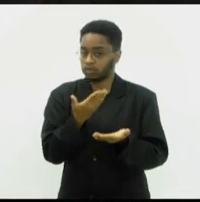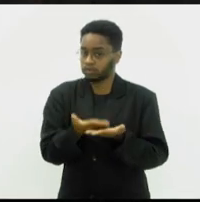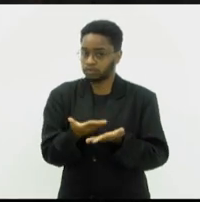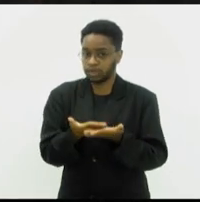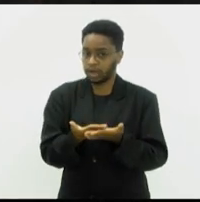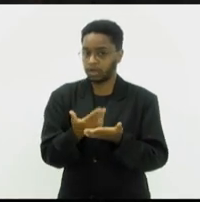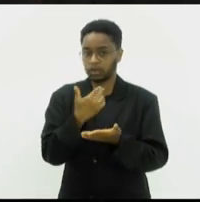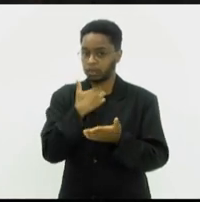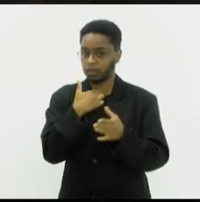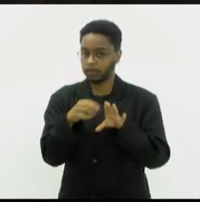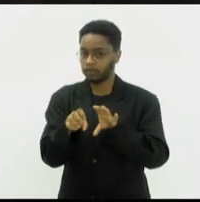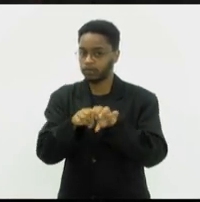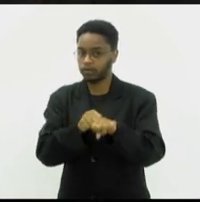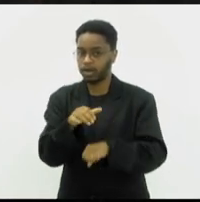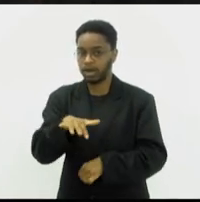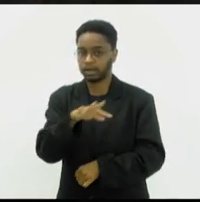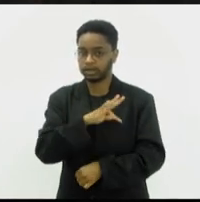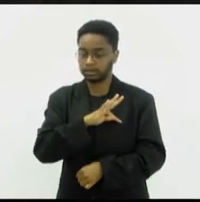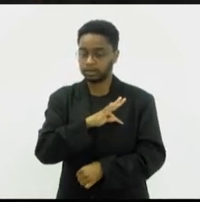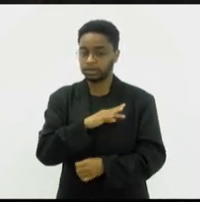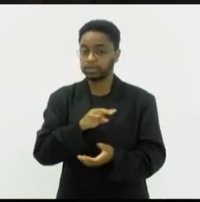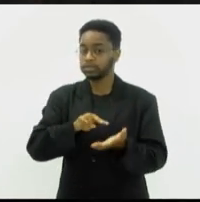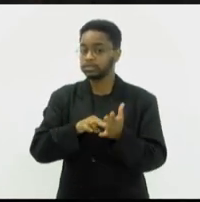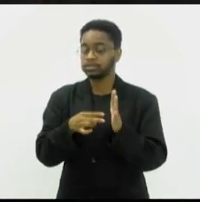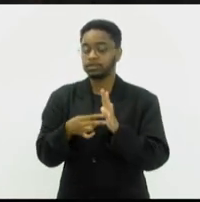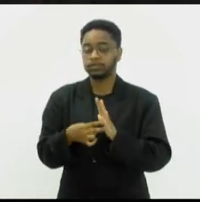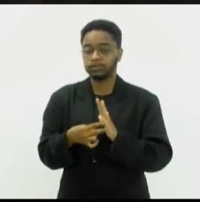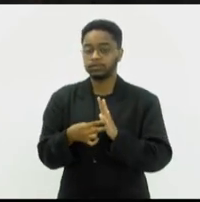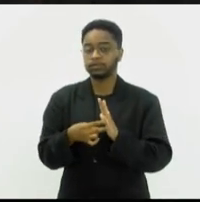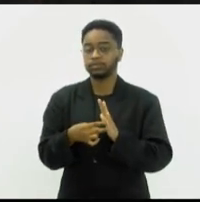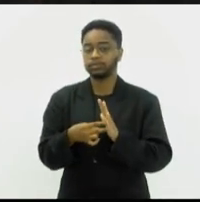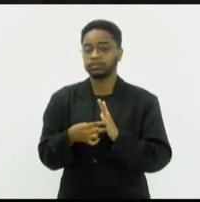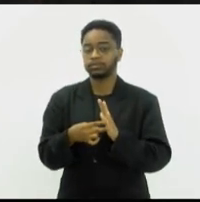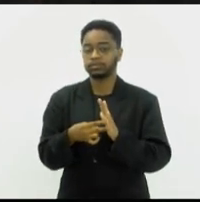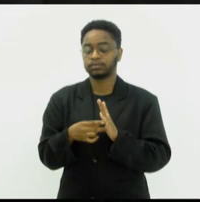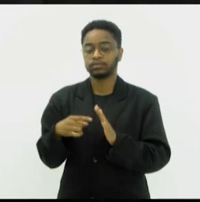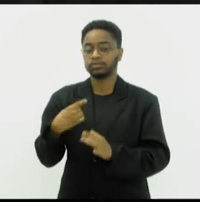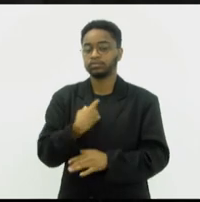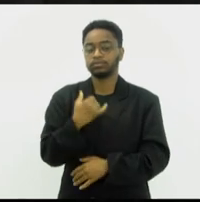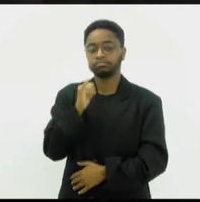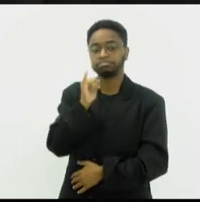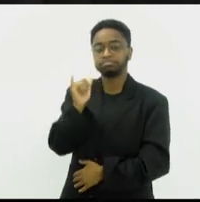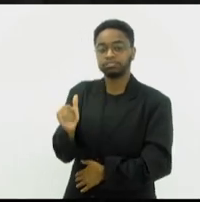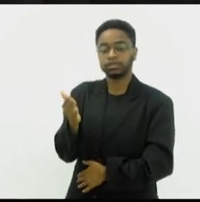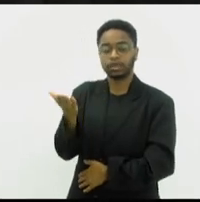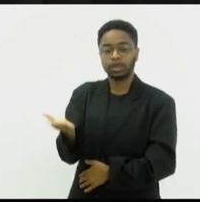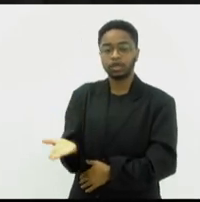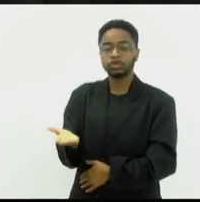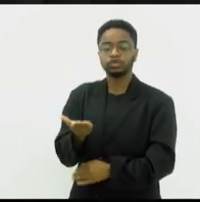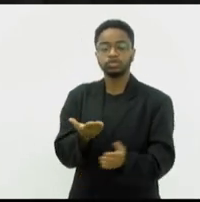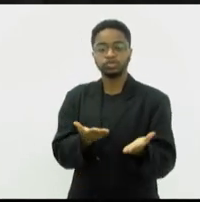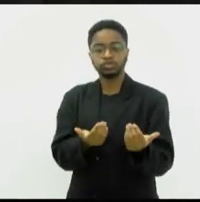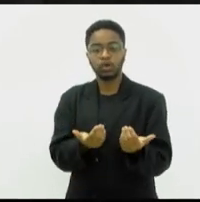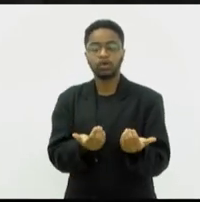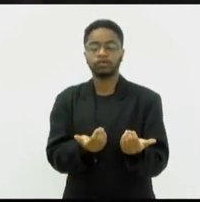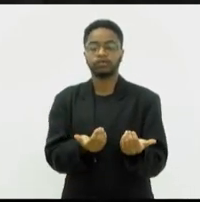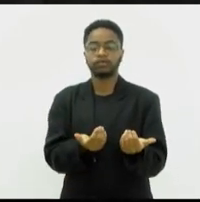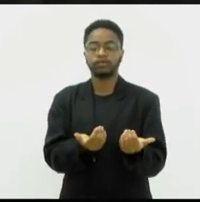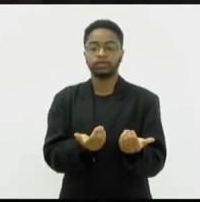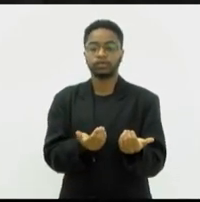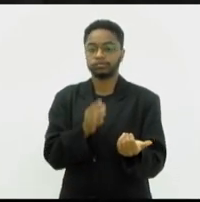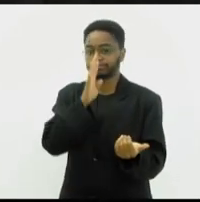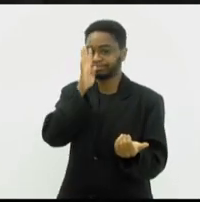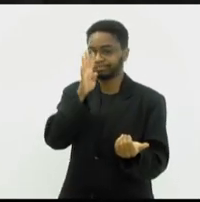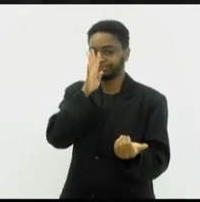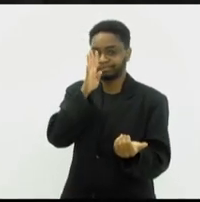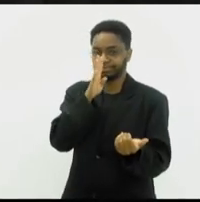técnica é você dizer que esses jovens ficarão entregues à sua